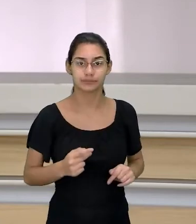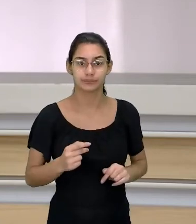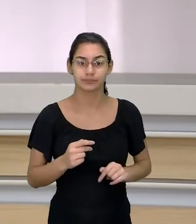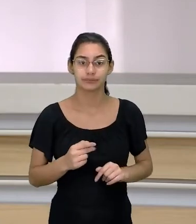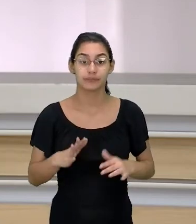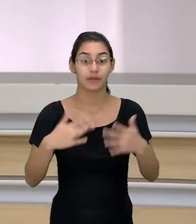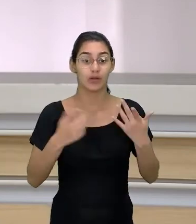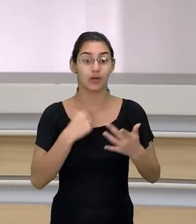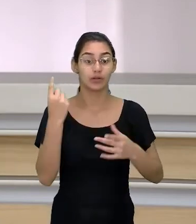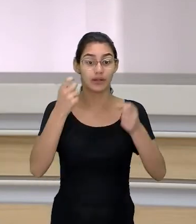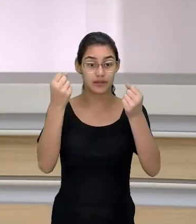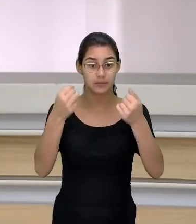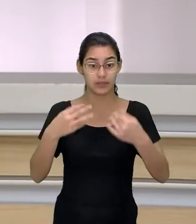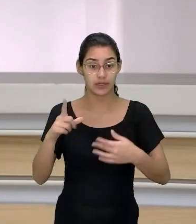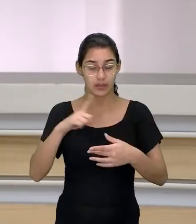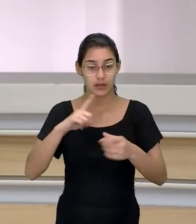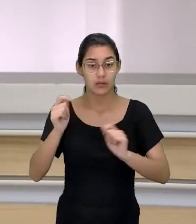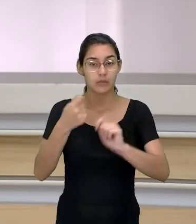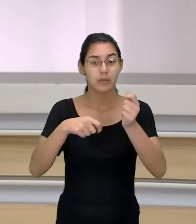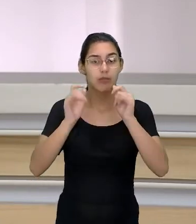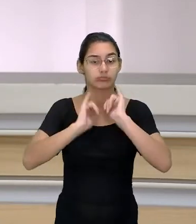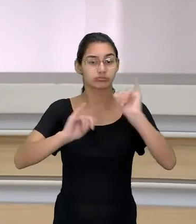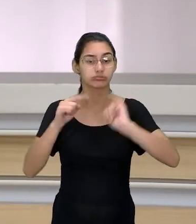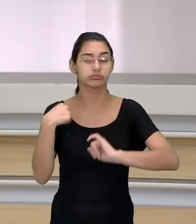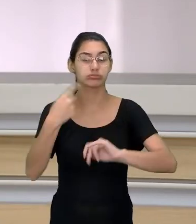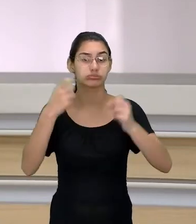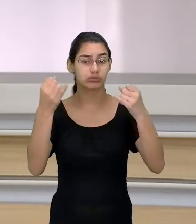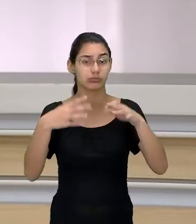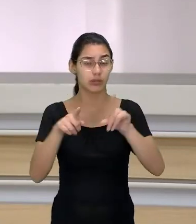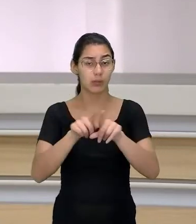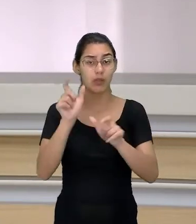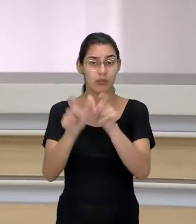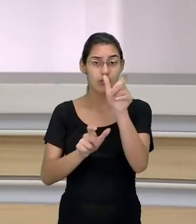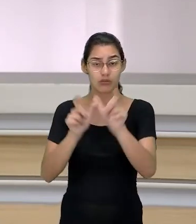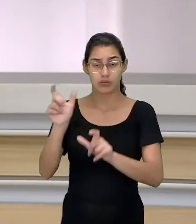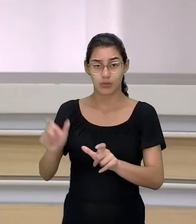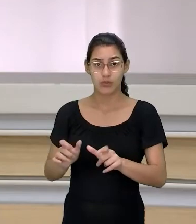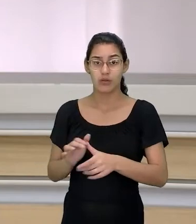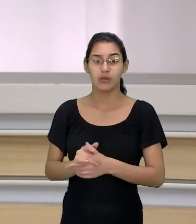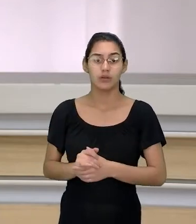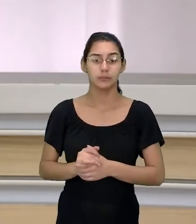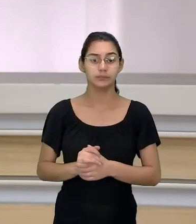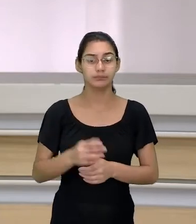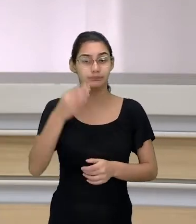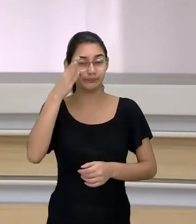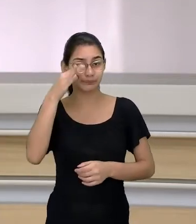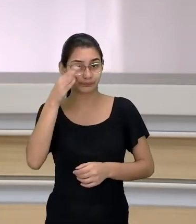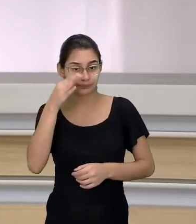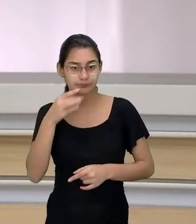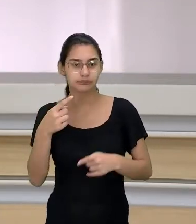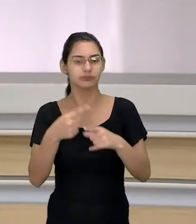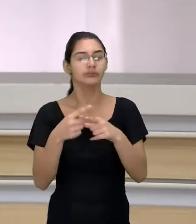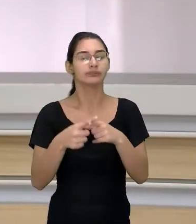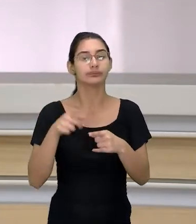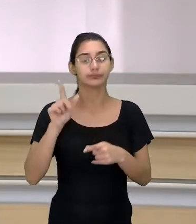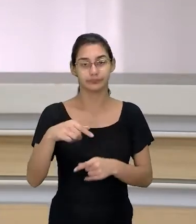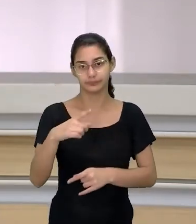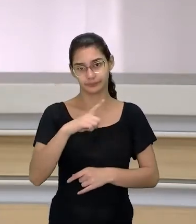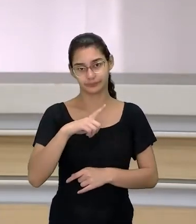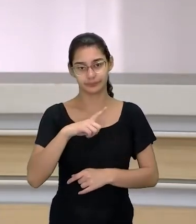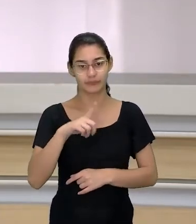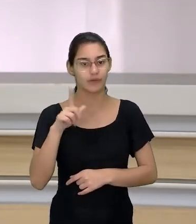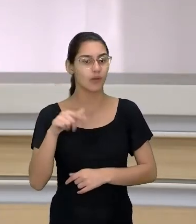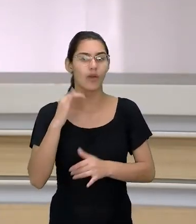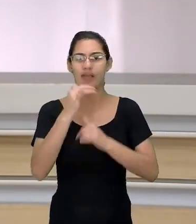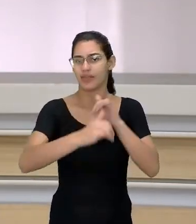Então, quando a gente fala sobre a manipulação da informação, a gente está falando sobre pessoas com interesses. Por causa que essa é a questão. Não